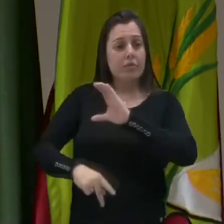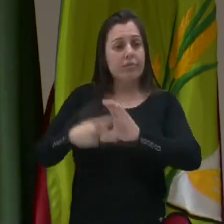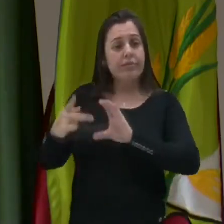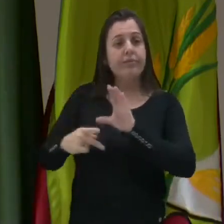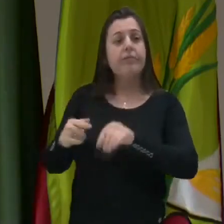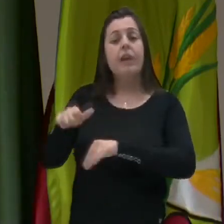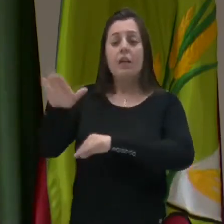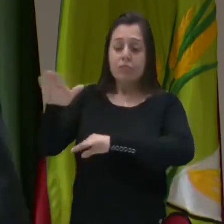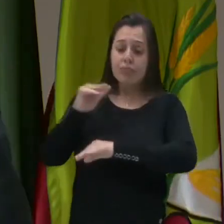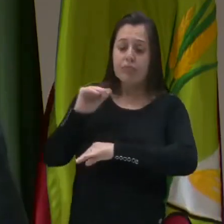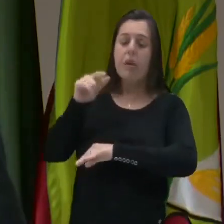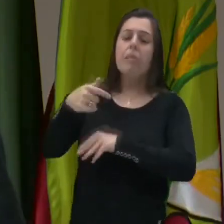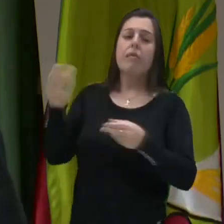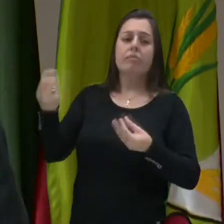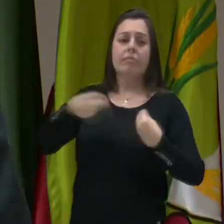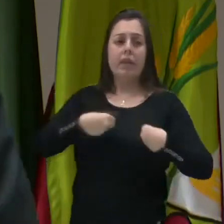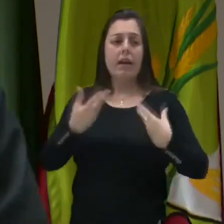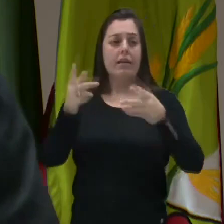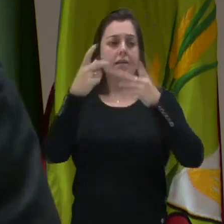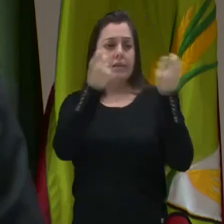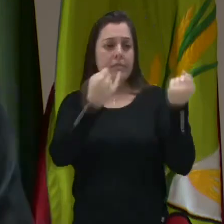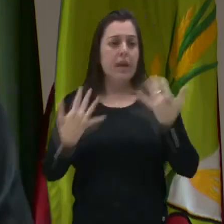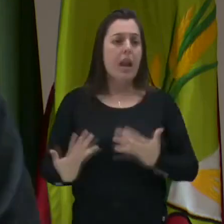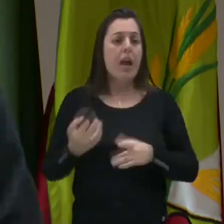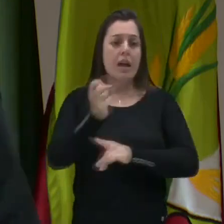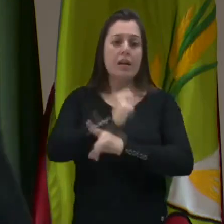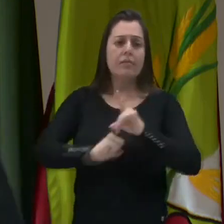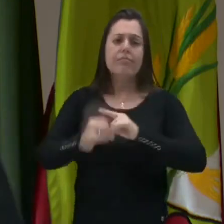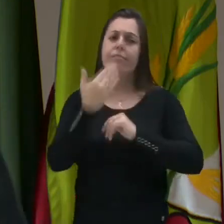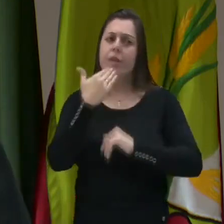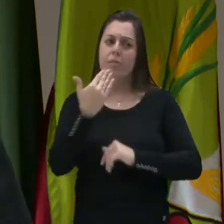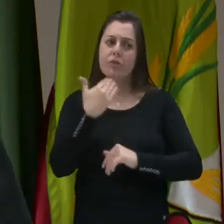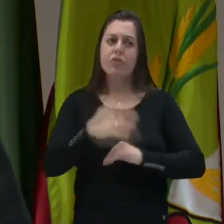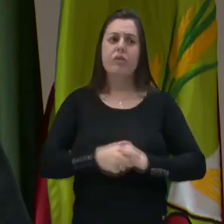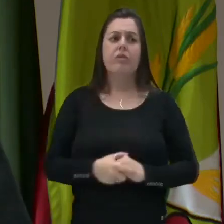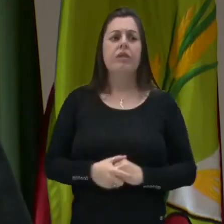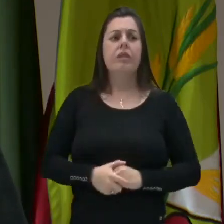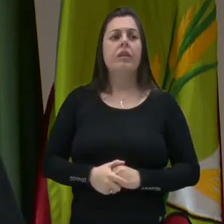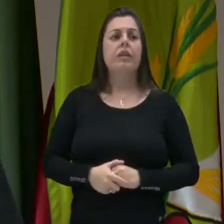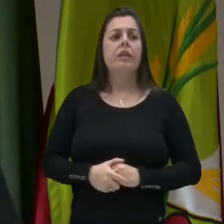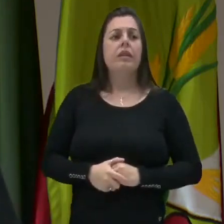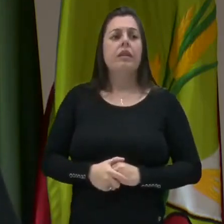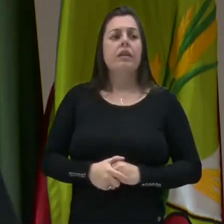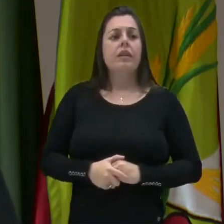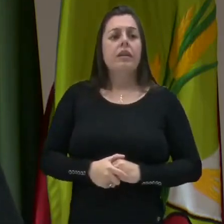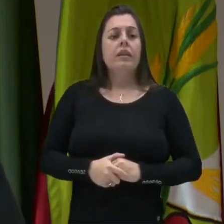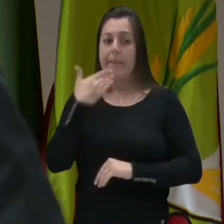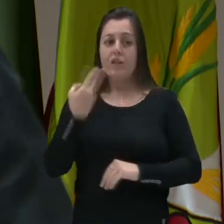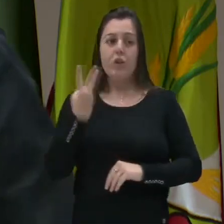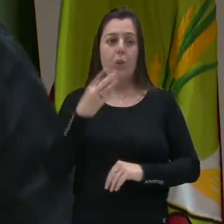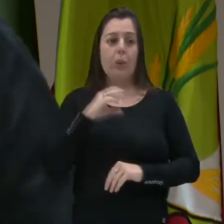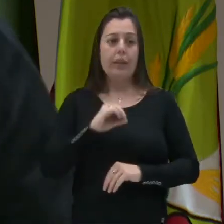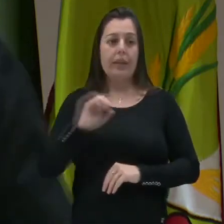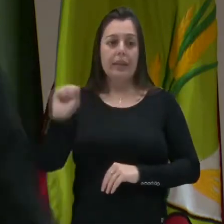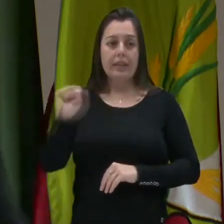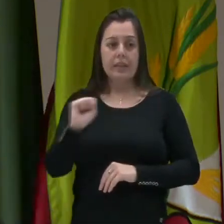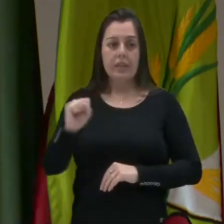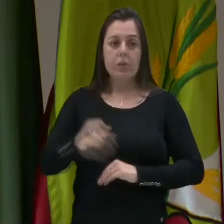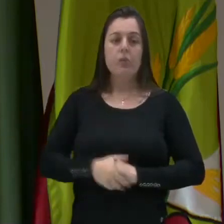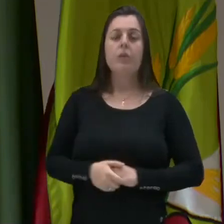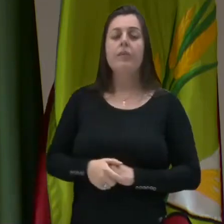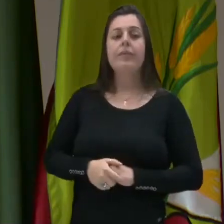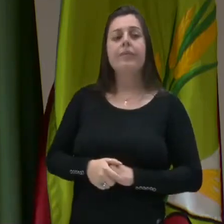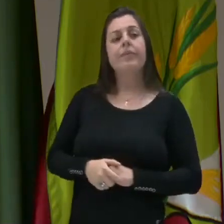fazer uma convocação para que venha dar explicação. A sociedade está clamando por 30 segundos, presidente, para finalizar minha fala. Então,